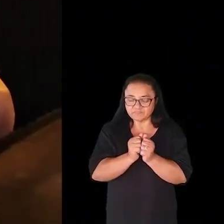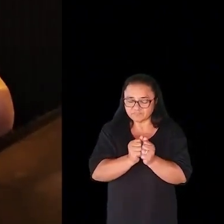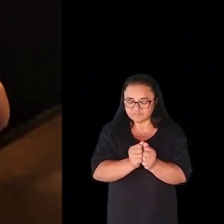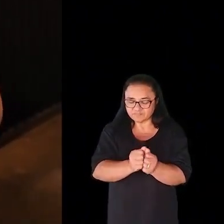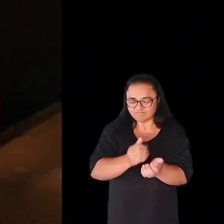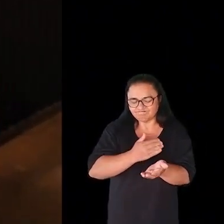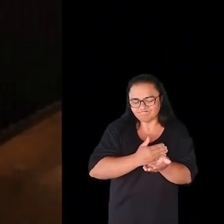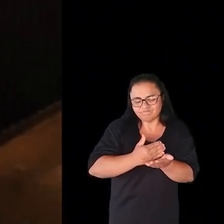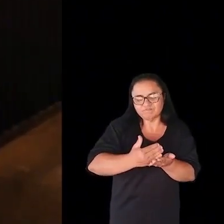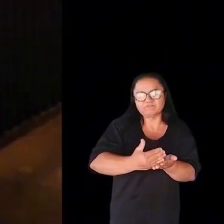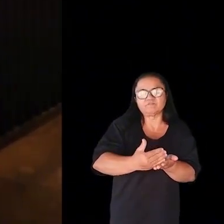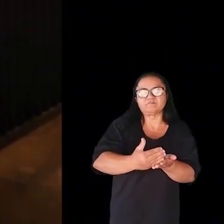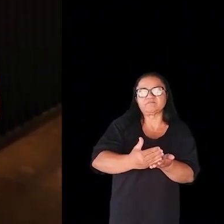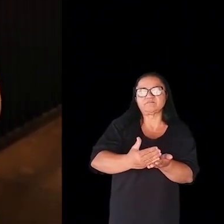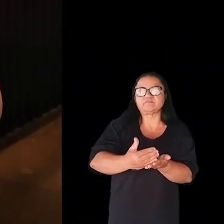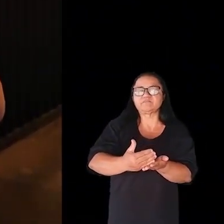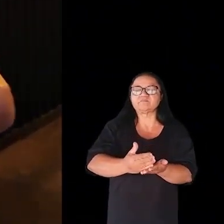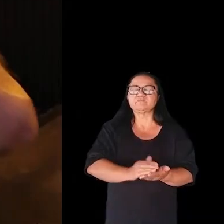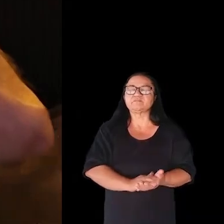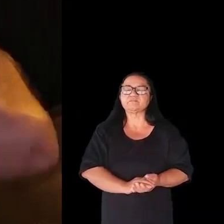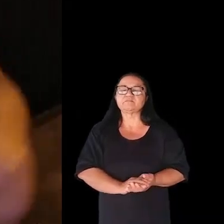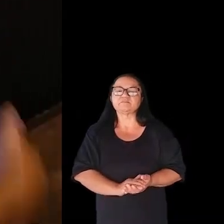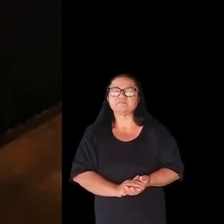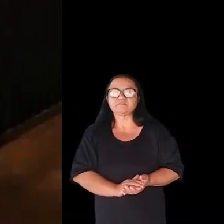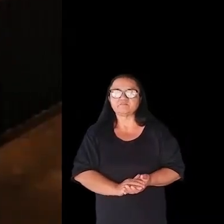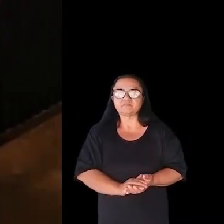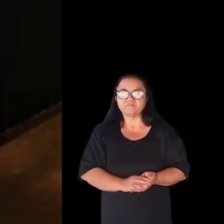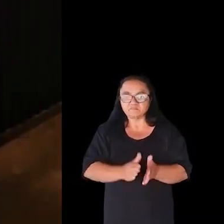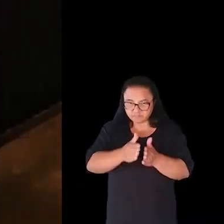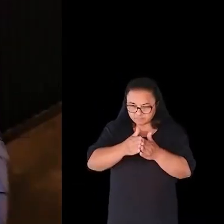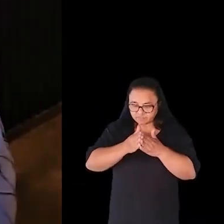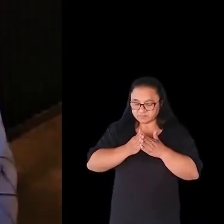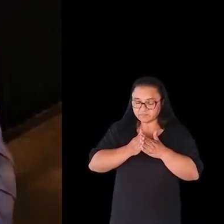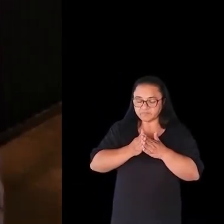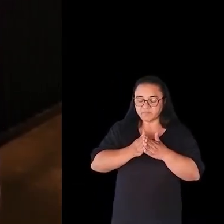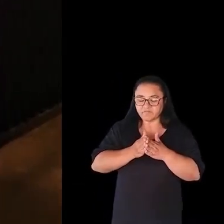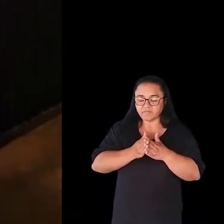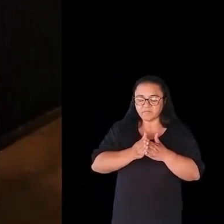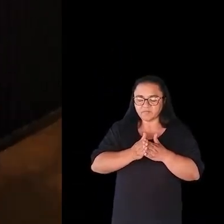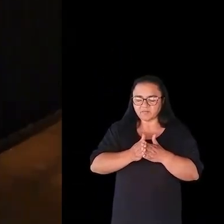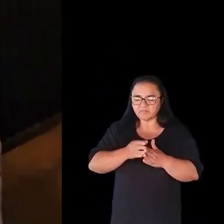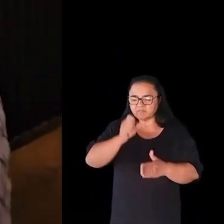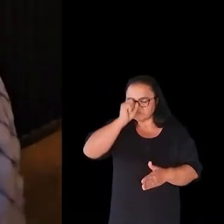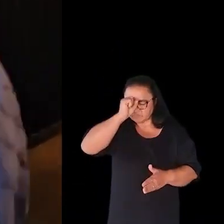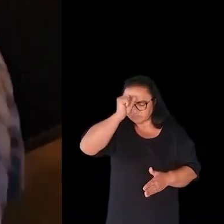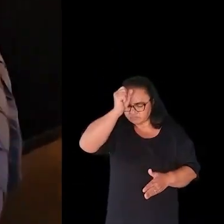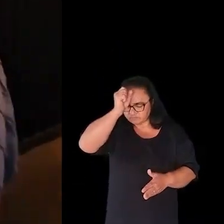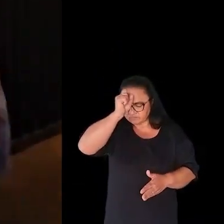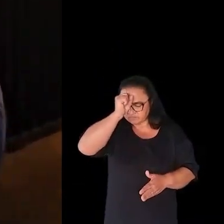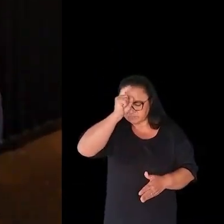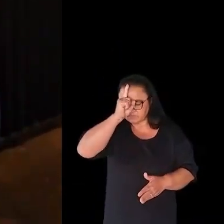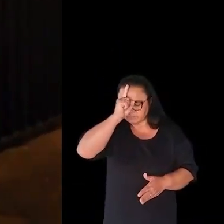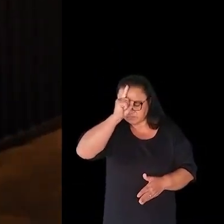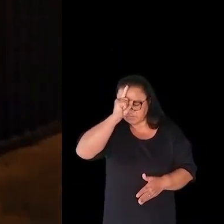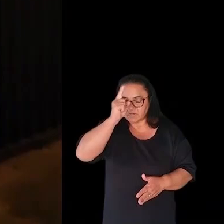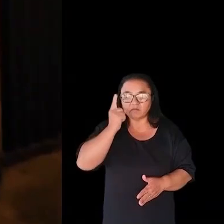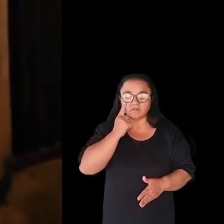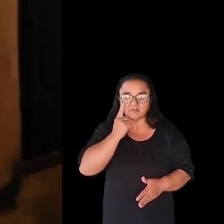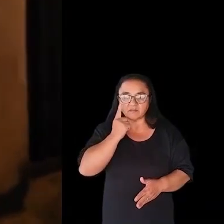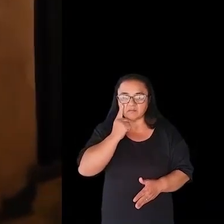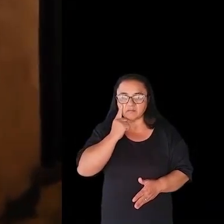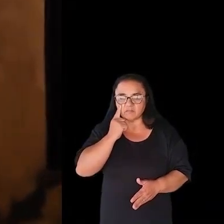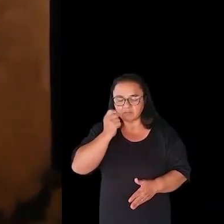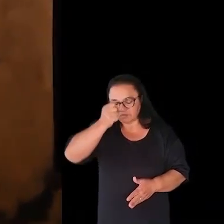estou lutando com você desde o princípio. E a única coisa que eu te peço é o hospital. Olha,